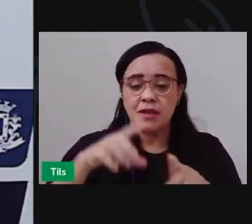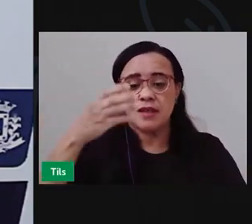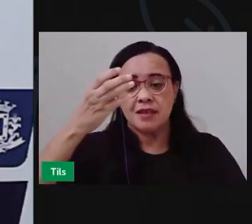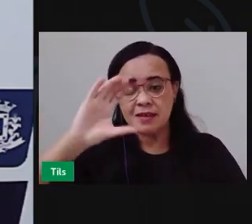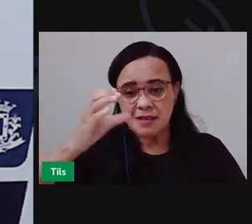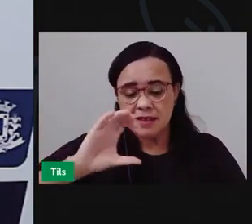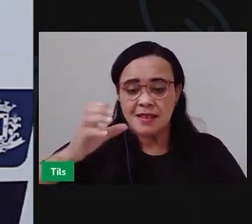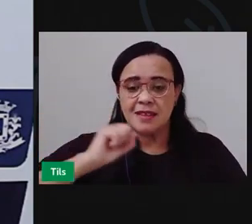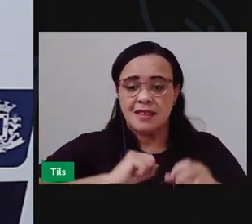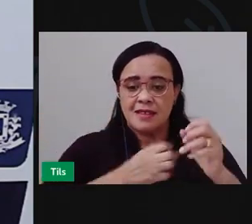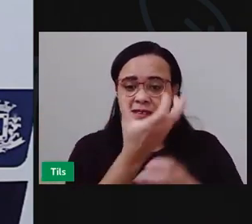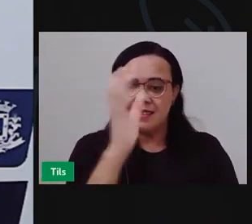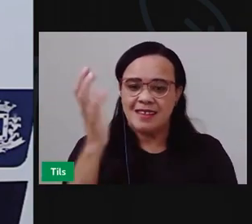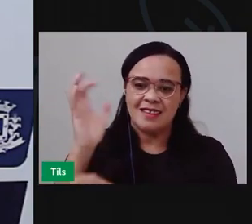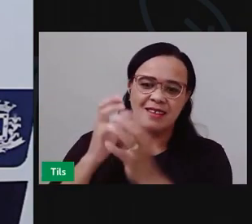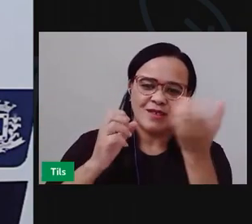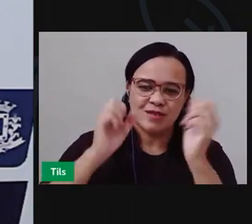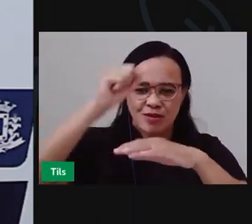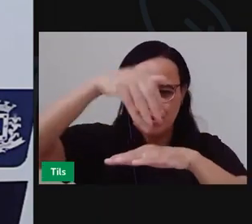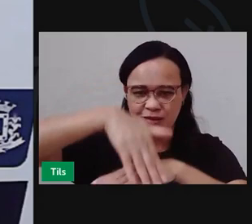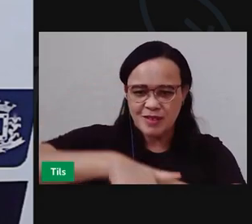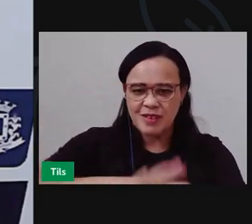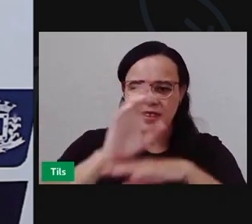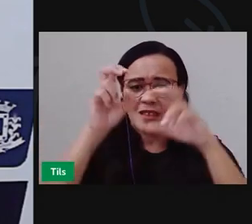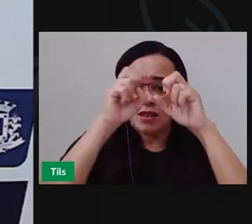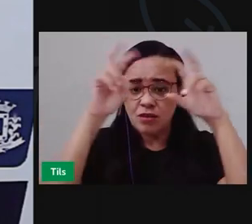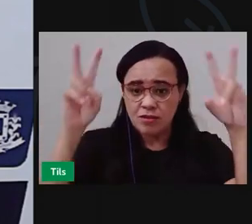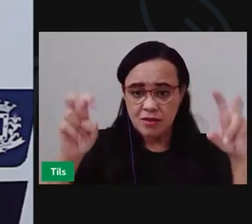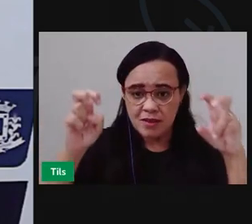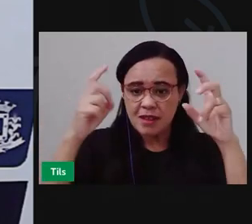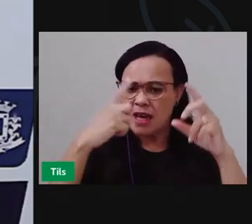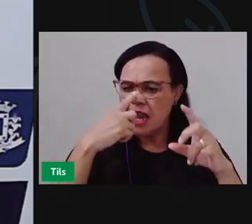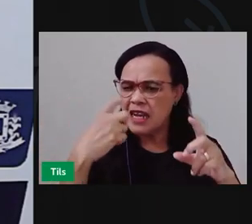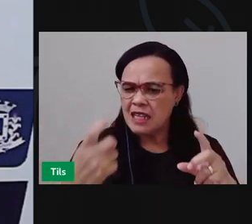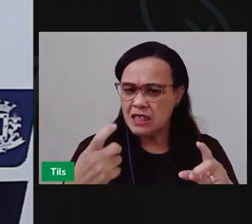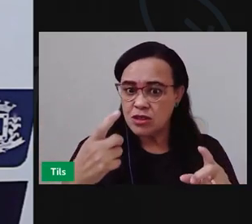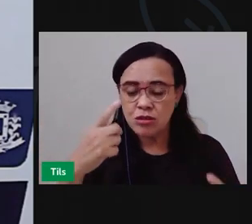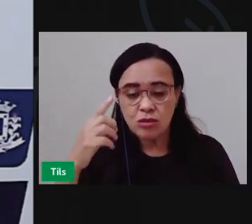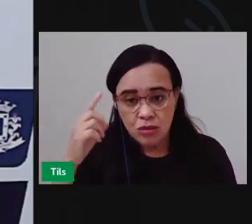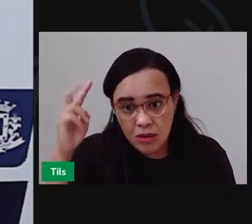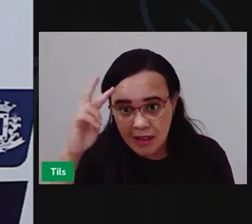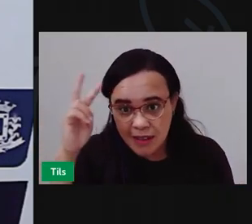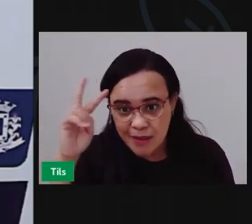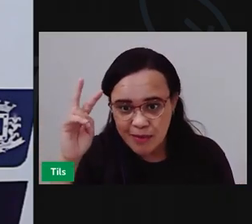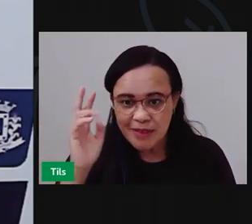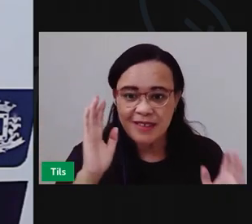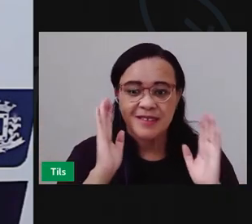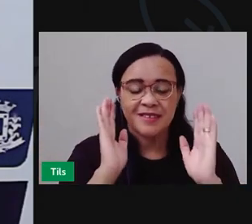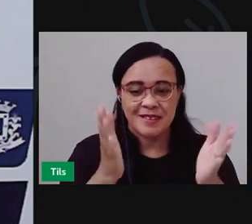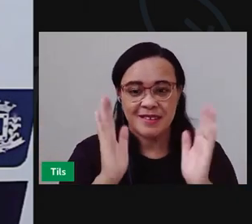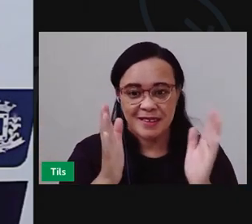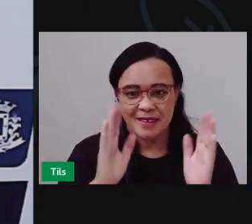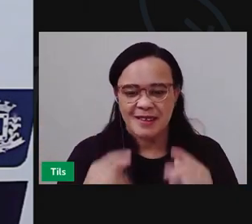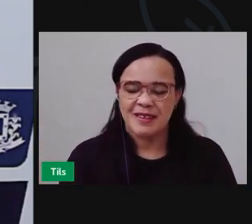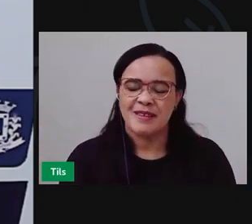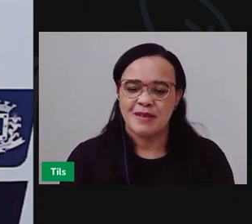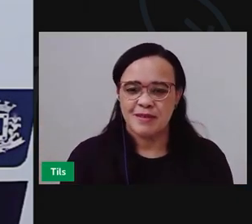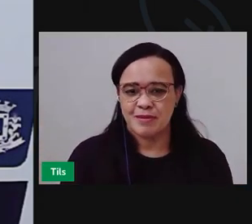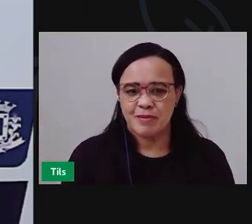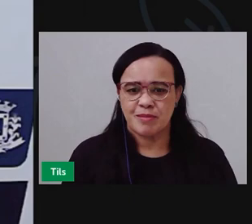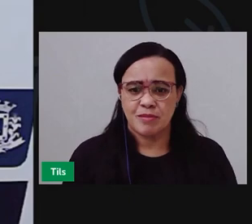vimos falando já sobre esse tema lixo, não é? Vimos que o